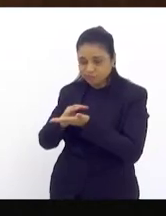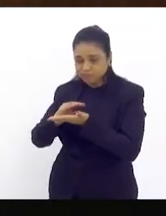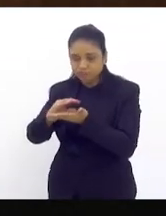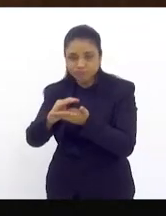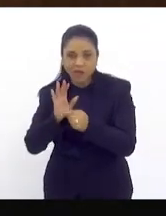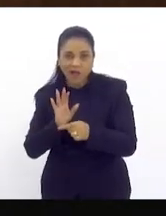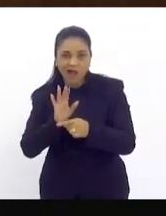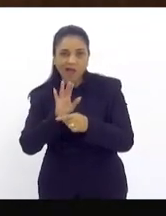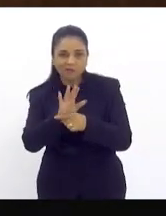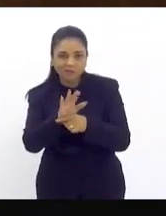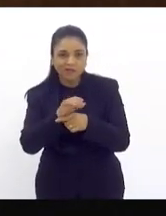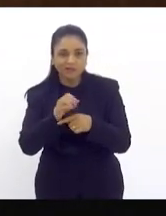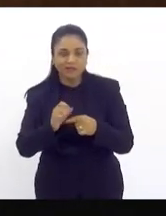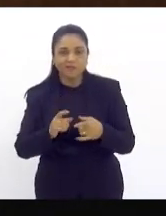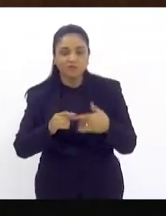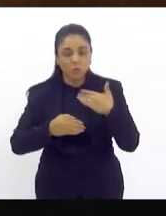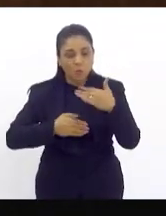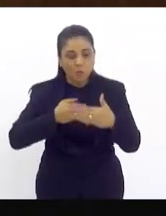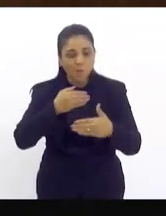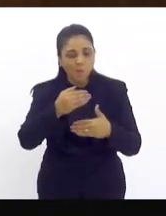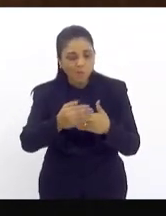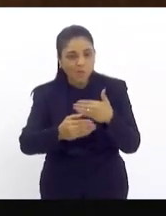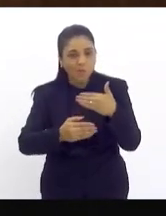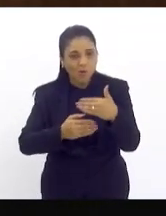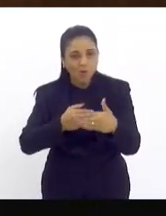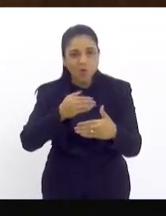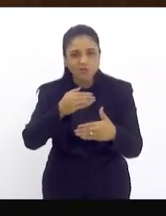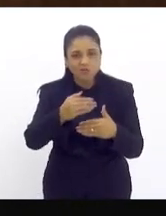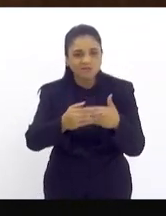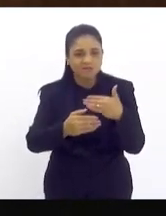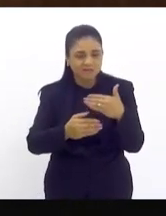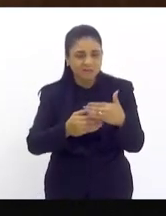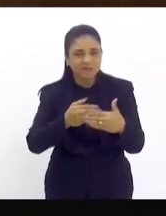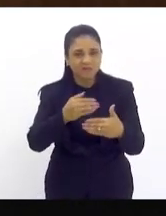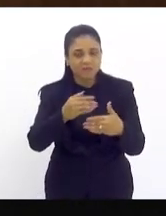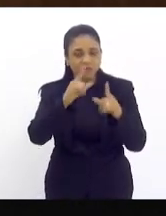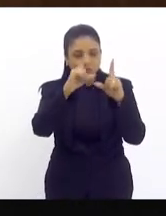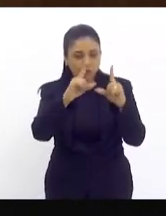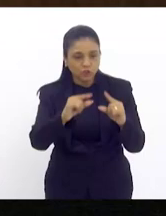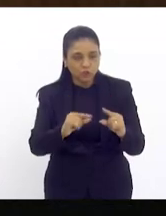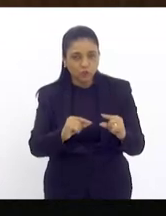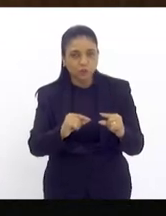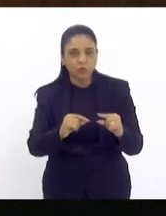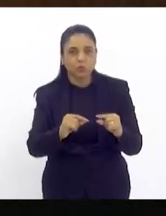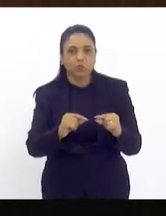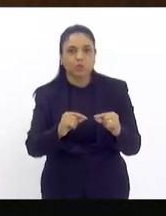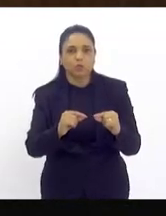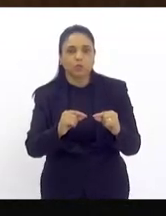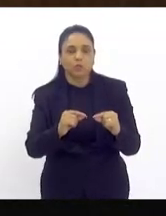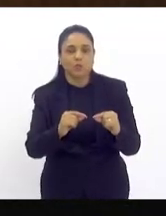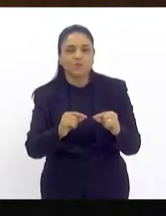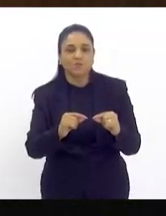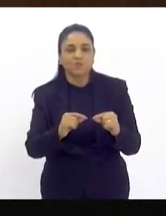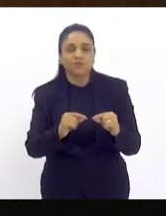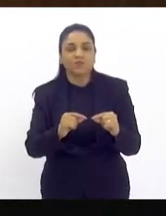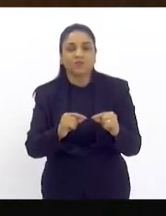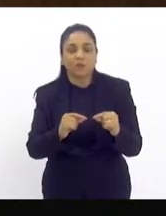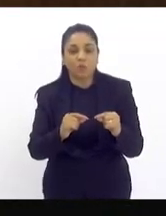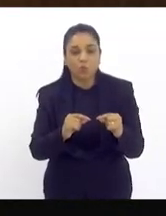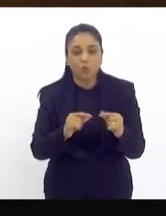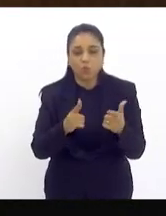a gente vinha num processo lento e gradual diminuindo o déficit habitacional nesse país isso